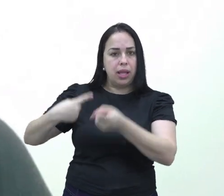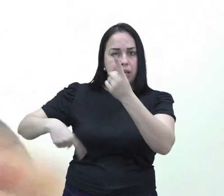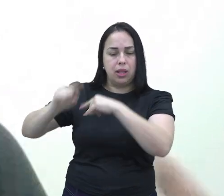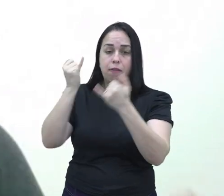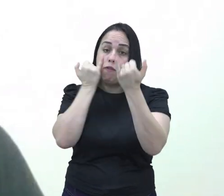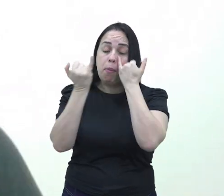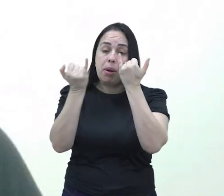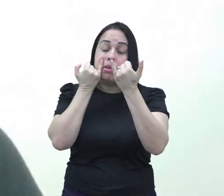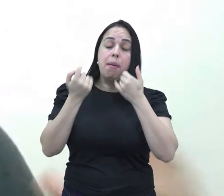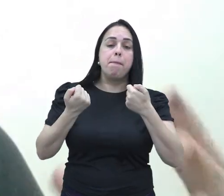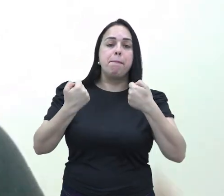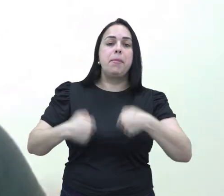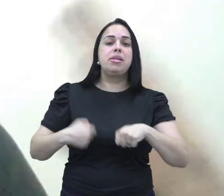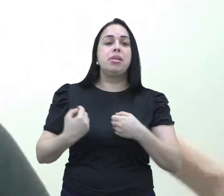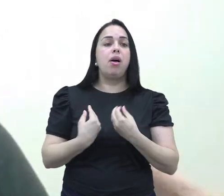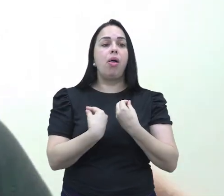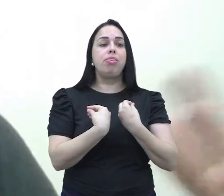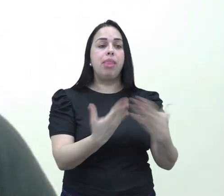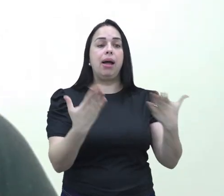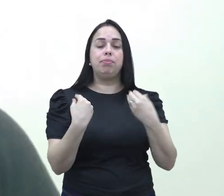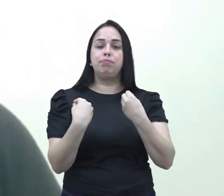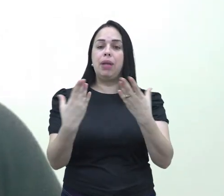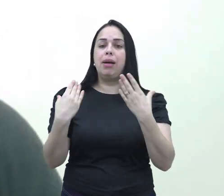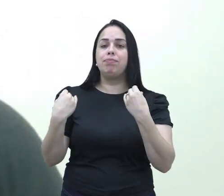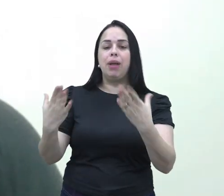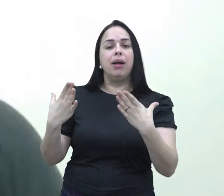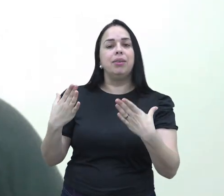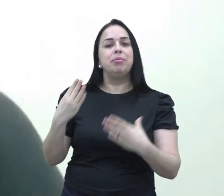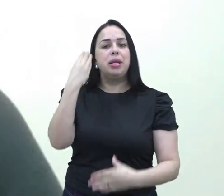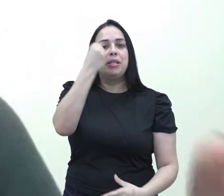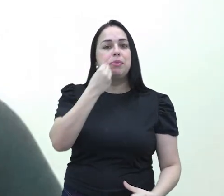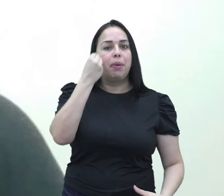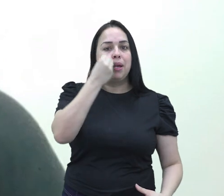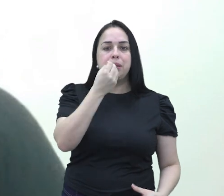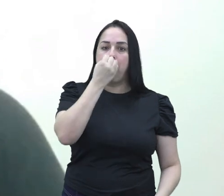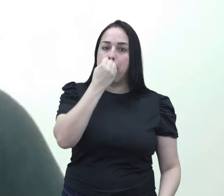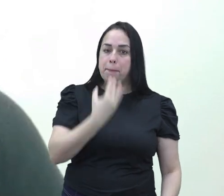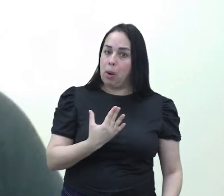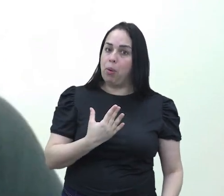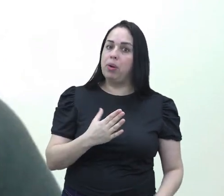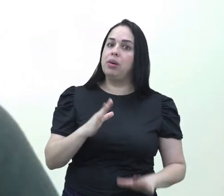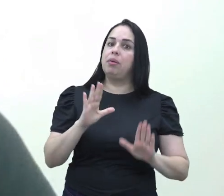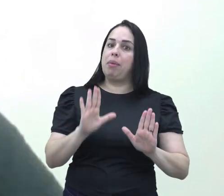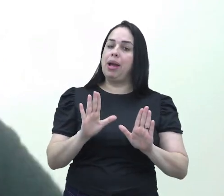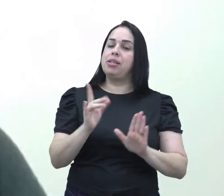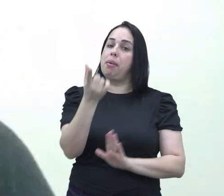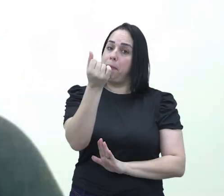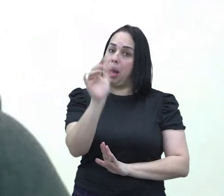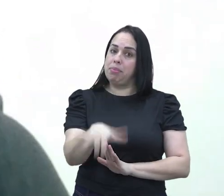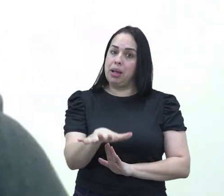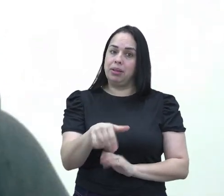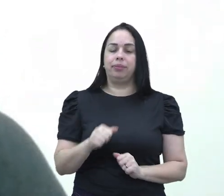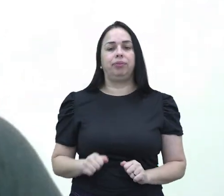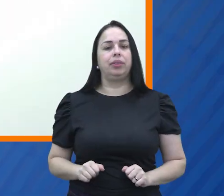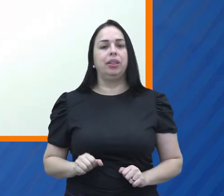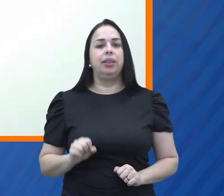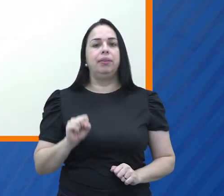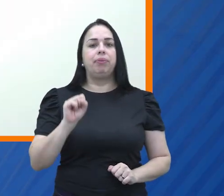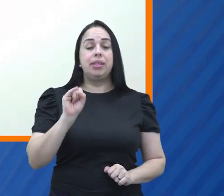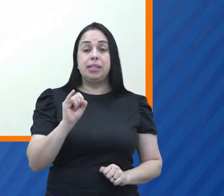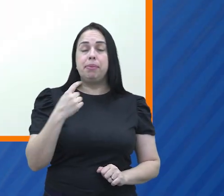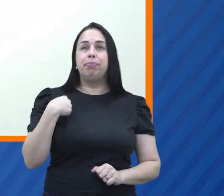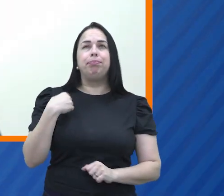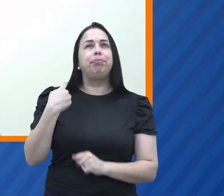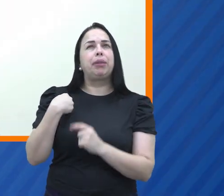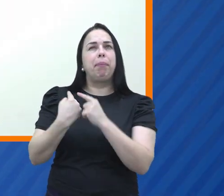Sociedade da Informação, é preciso proporcionar uma experiência online segura e produtiva, a um custo acessível. Se a gente